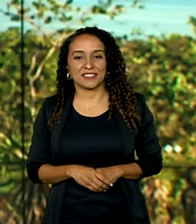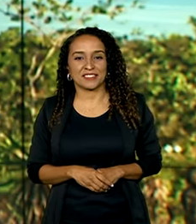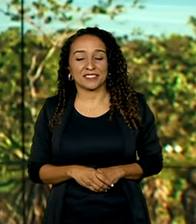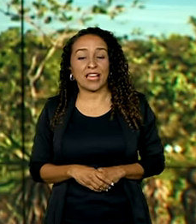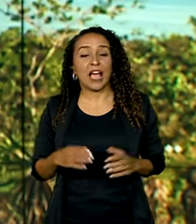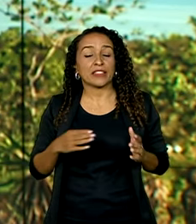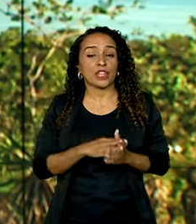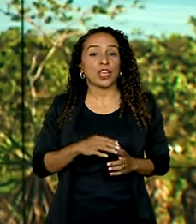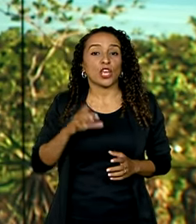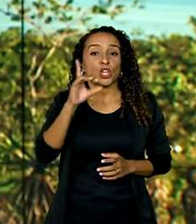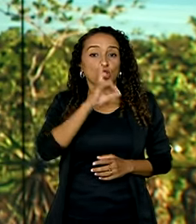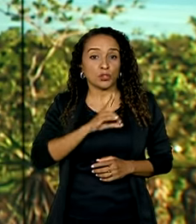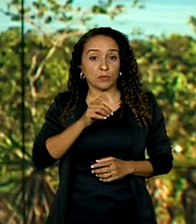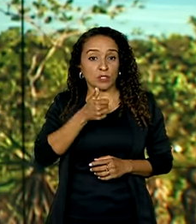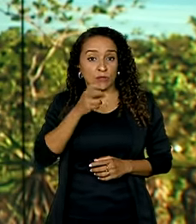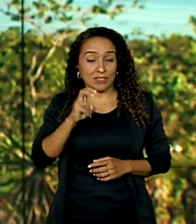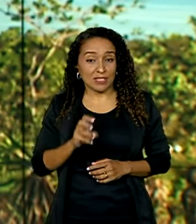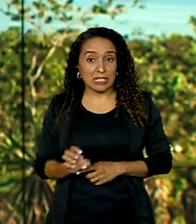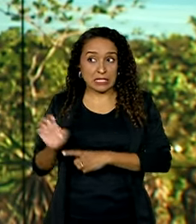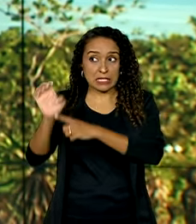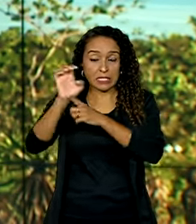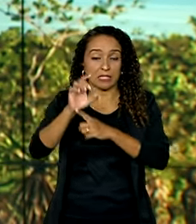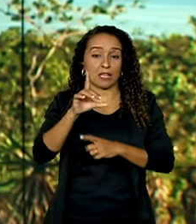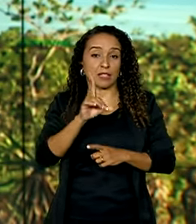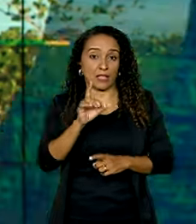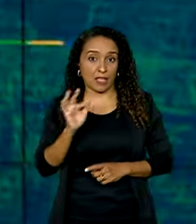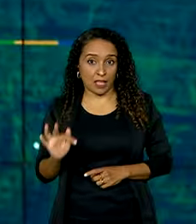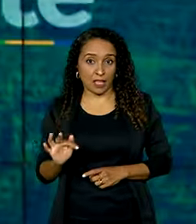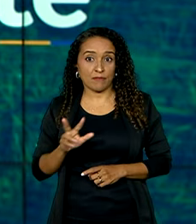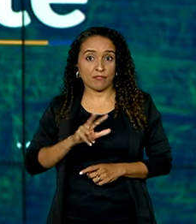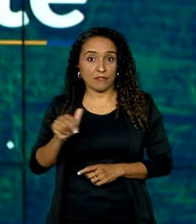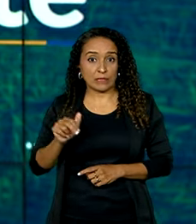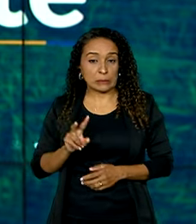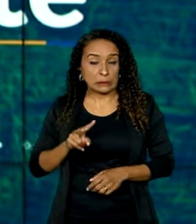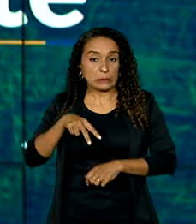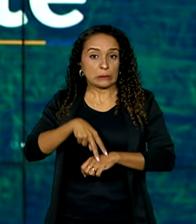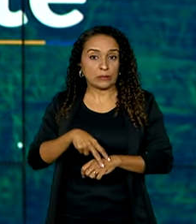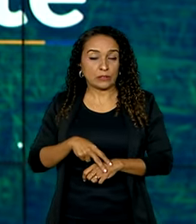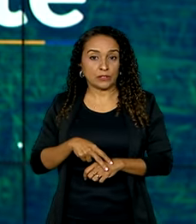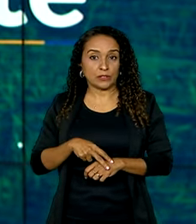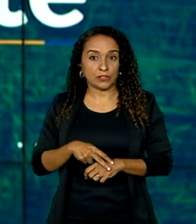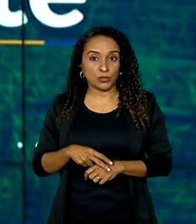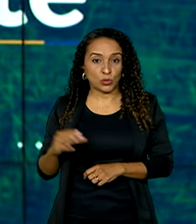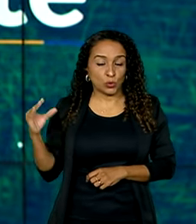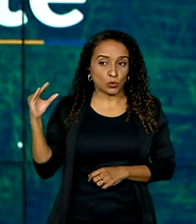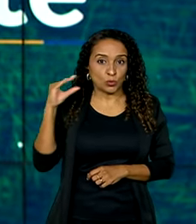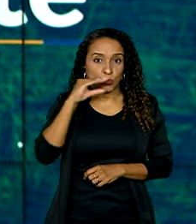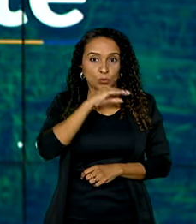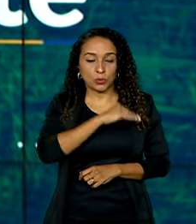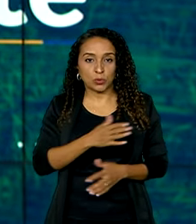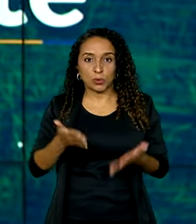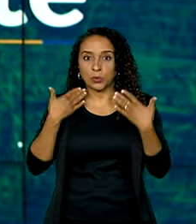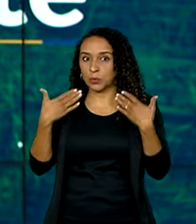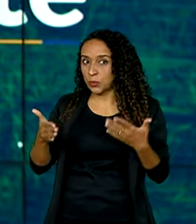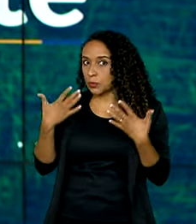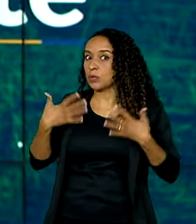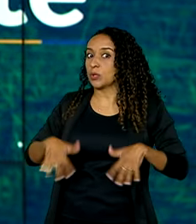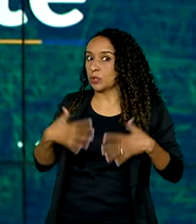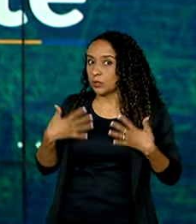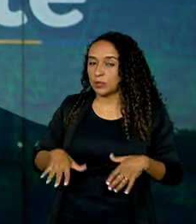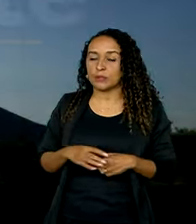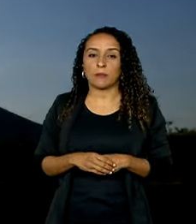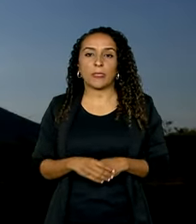Até domingo, 15 estados e o Distrito Federal vão enfrentar uma nova onda de calor. Centro-Oeste,